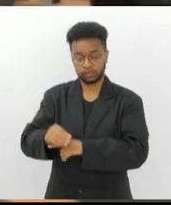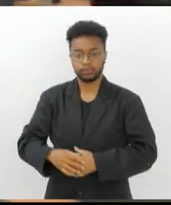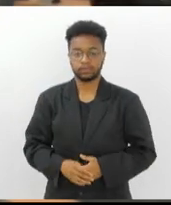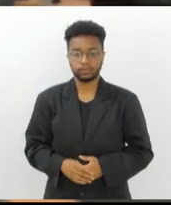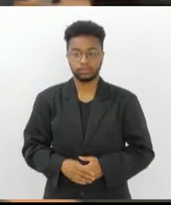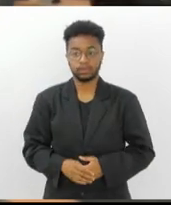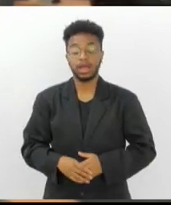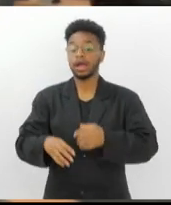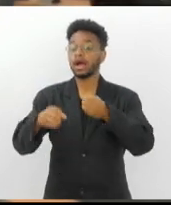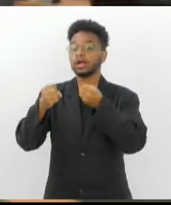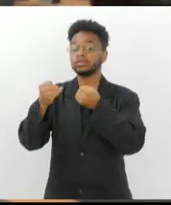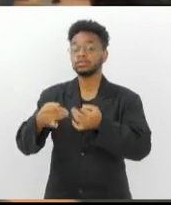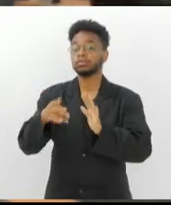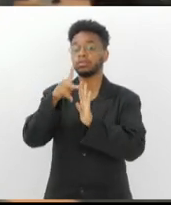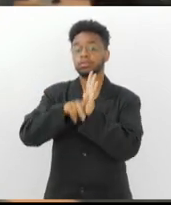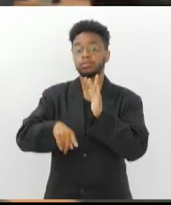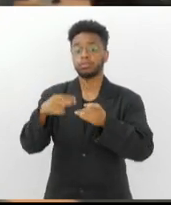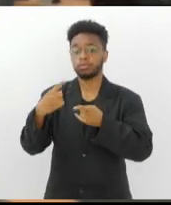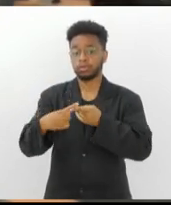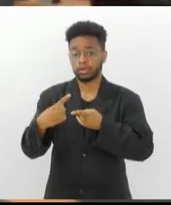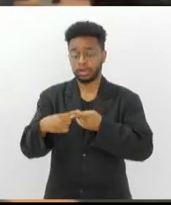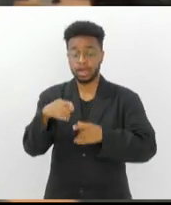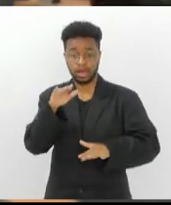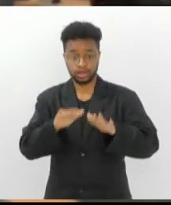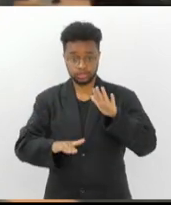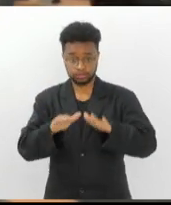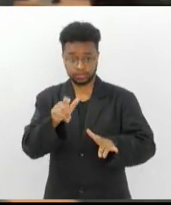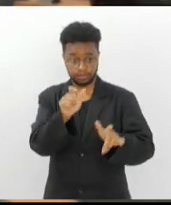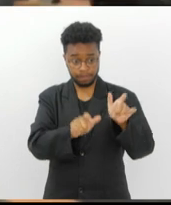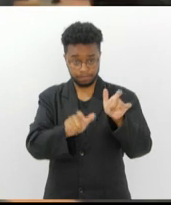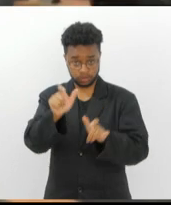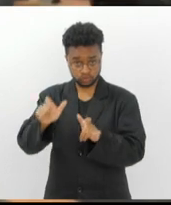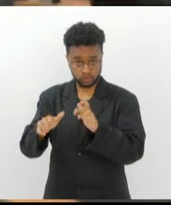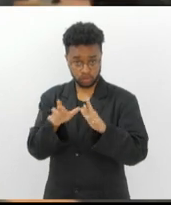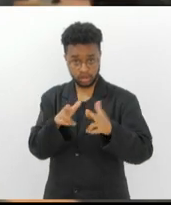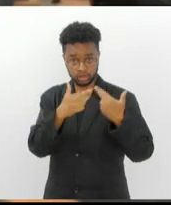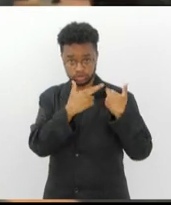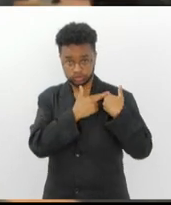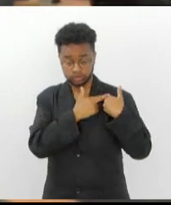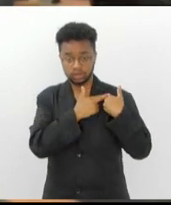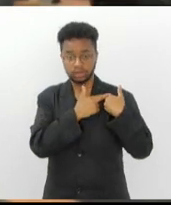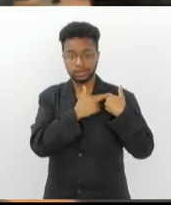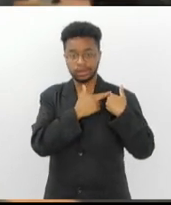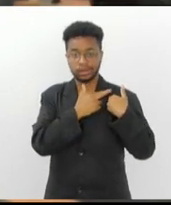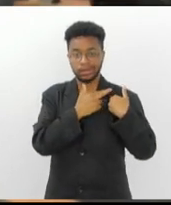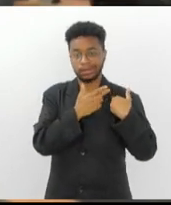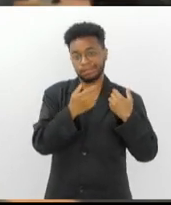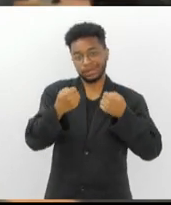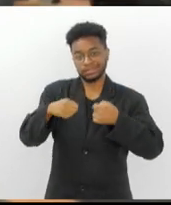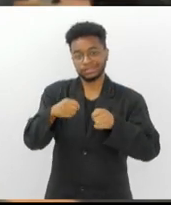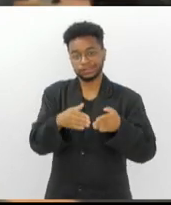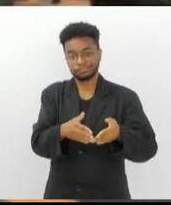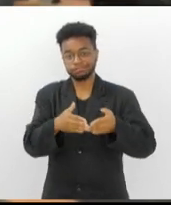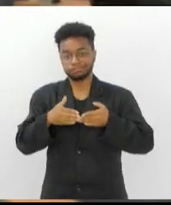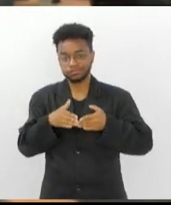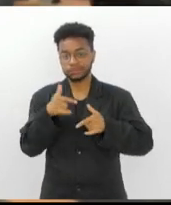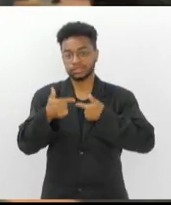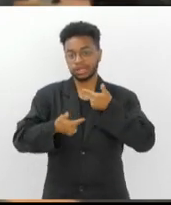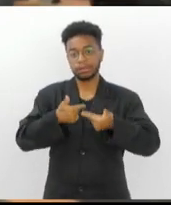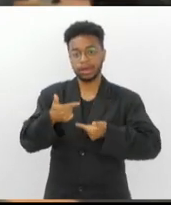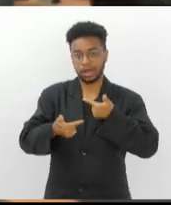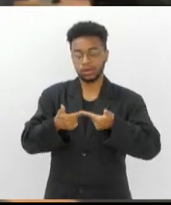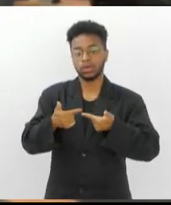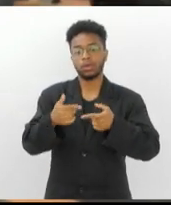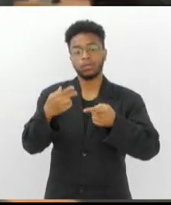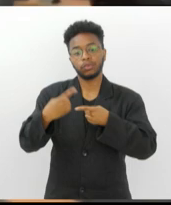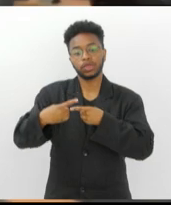justificativa para esse projeto é que, em muitos casos, essas pessoas, esses responsáveis, acabam tendo que se retirar do mercado de trabalho para